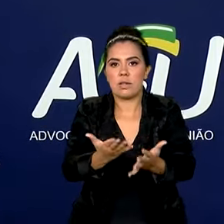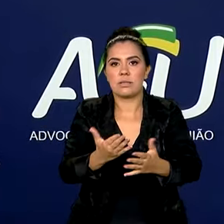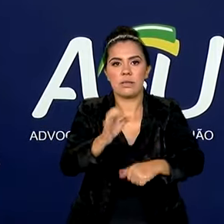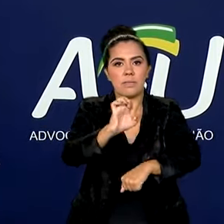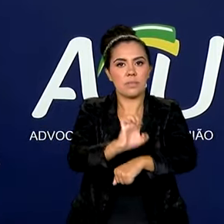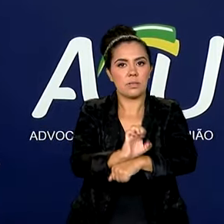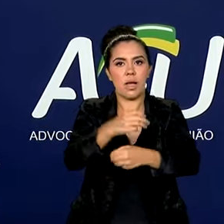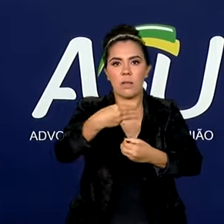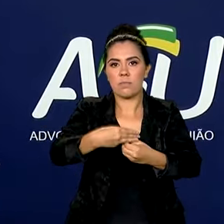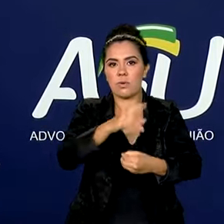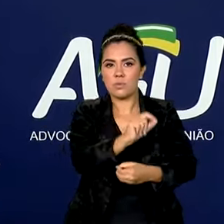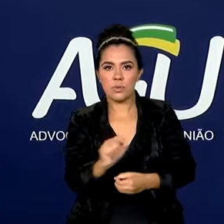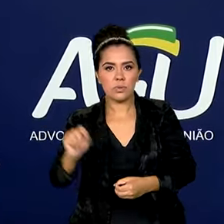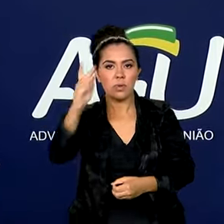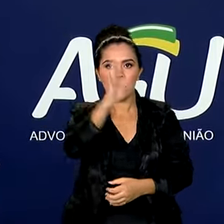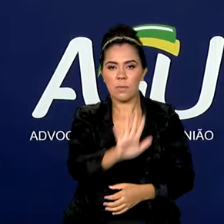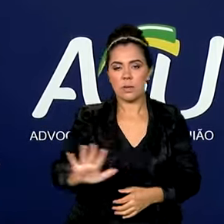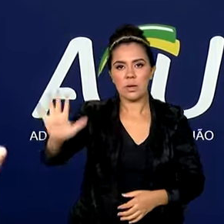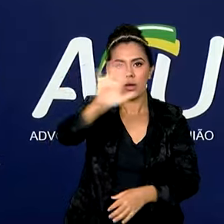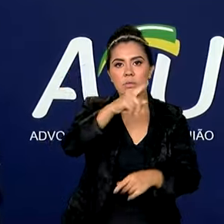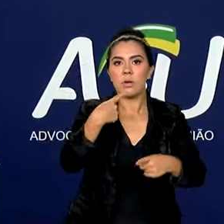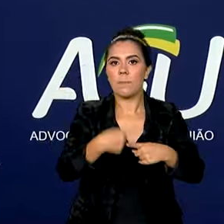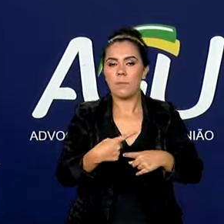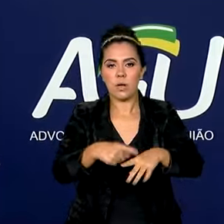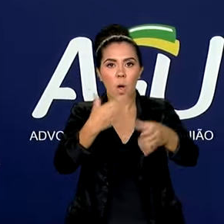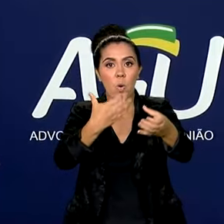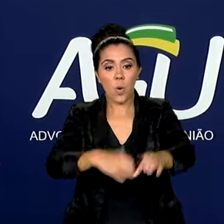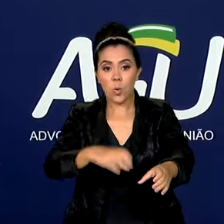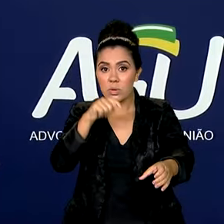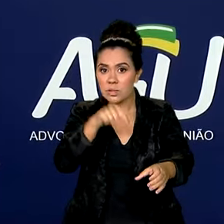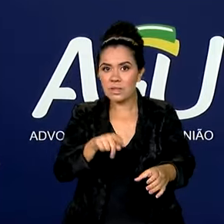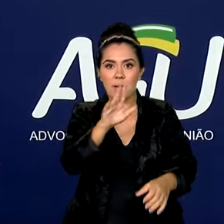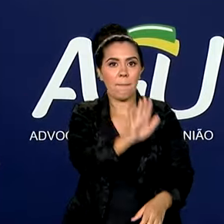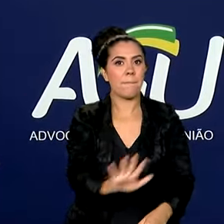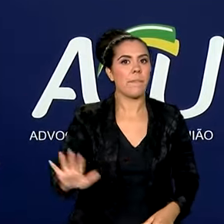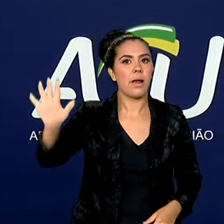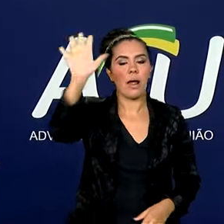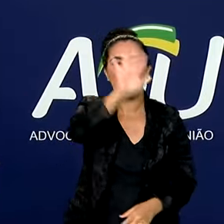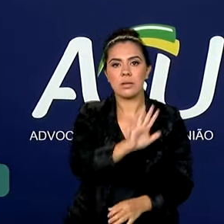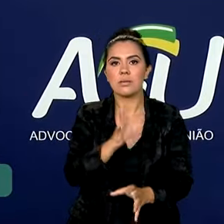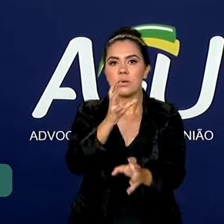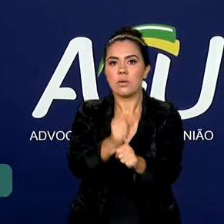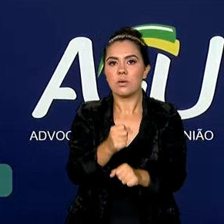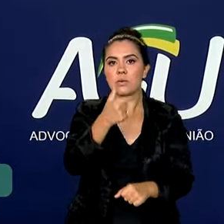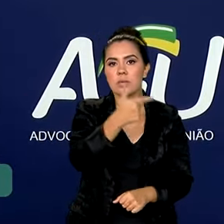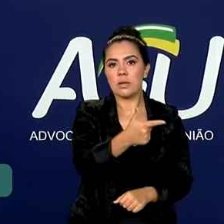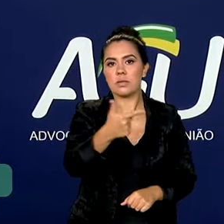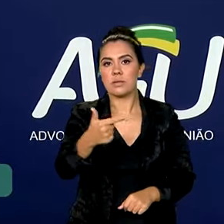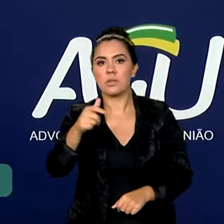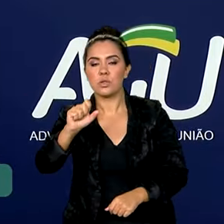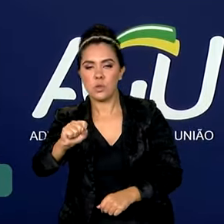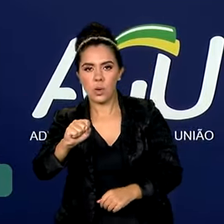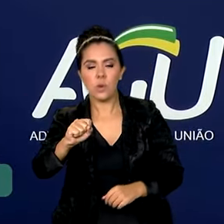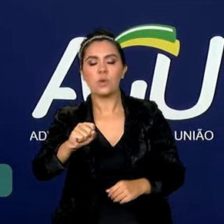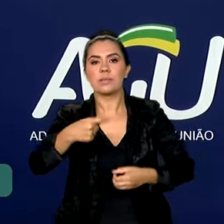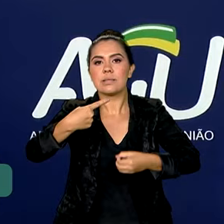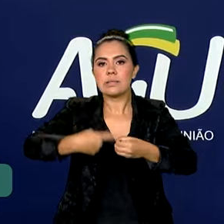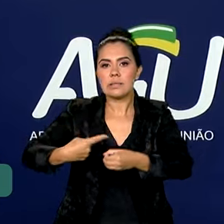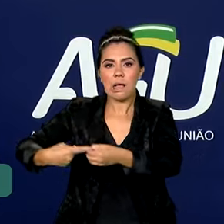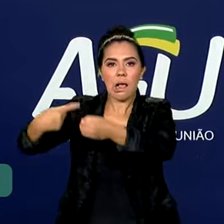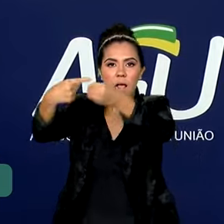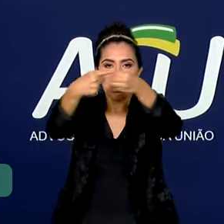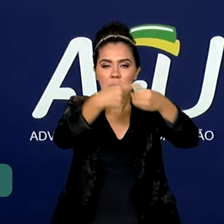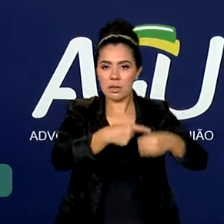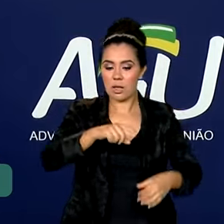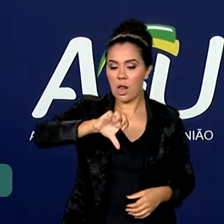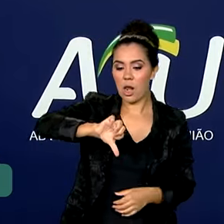que ele é um concurso que vai acontecer no Brasil inteiro. Essas 228 cidades permitem que as pessoas, 94% da